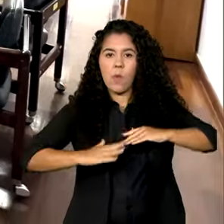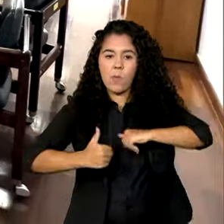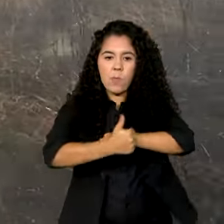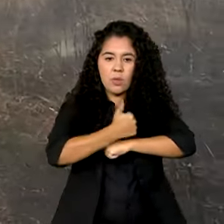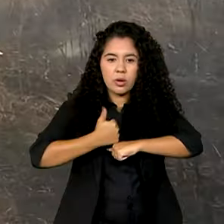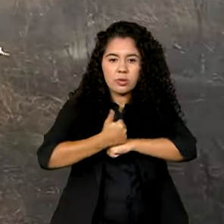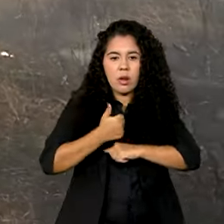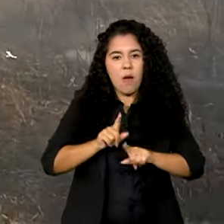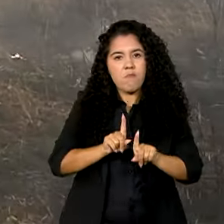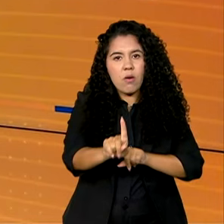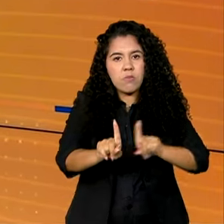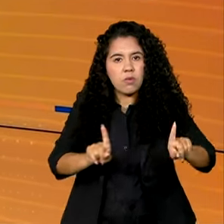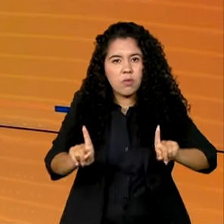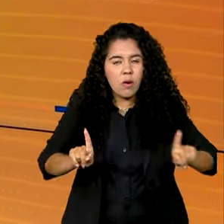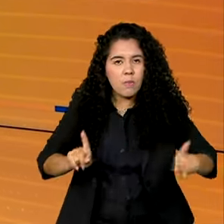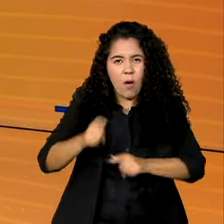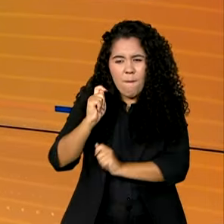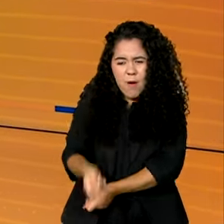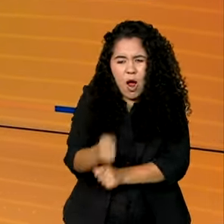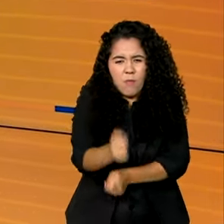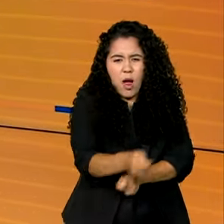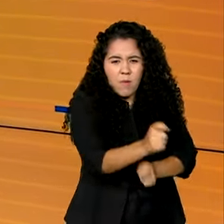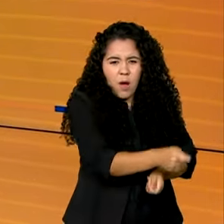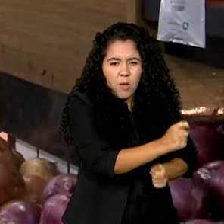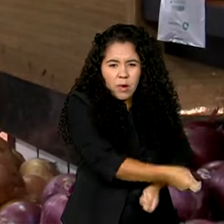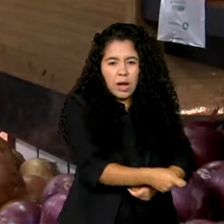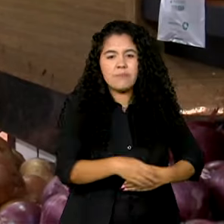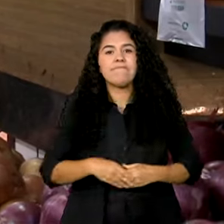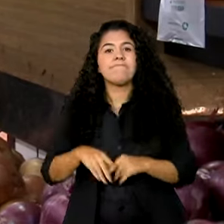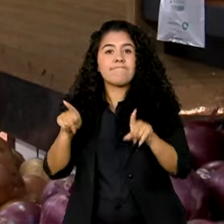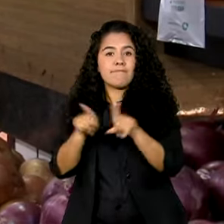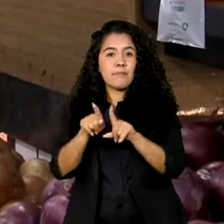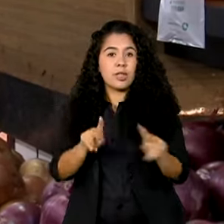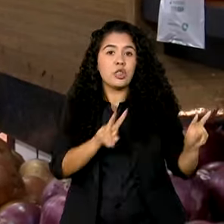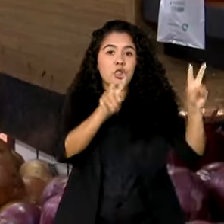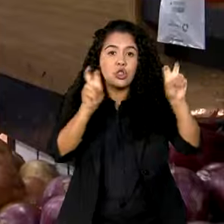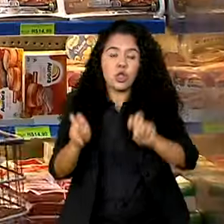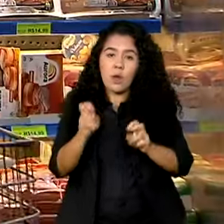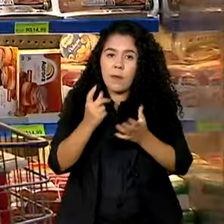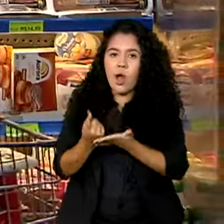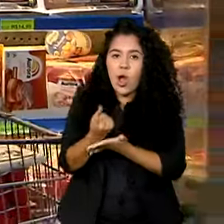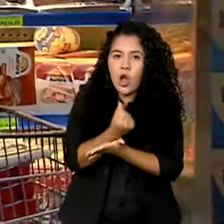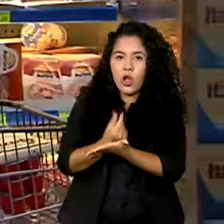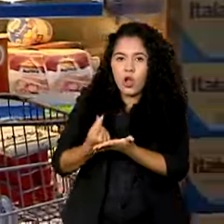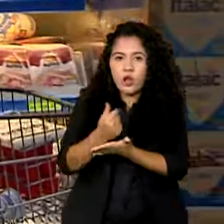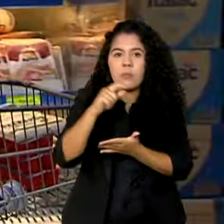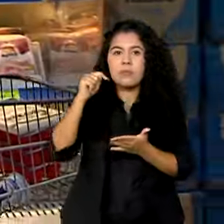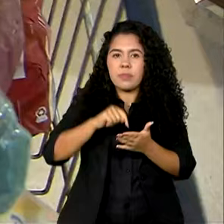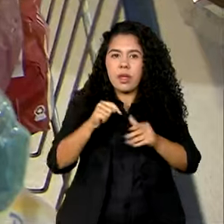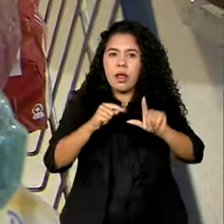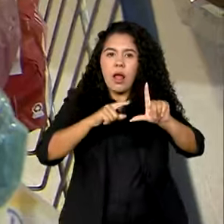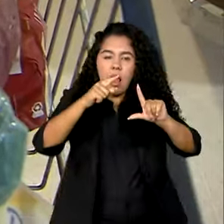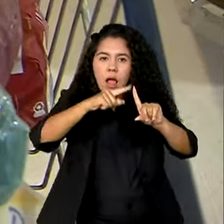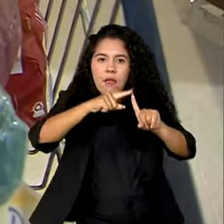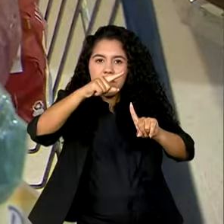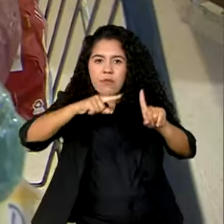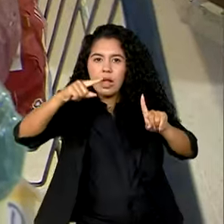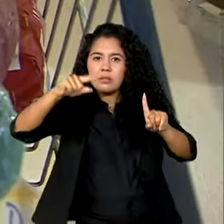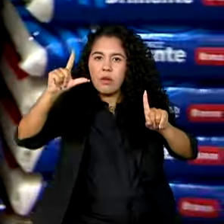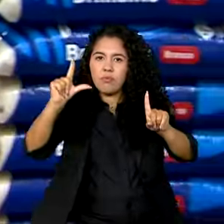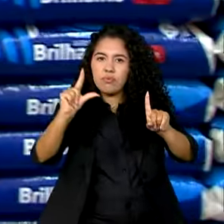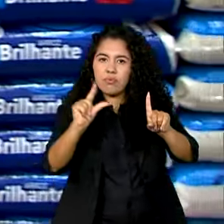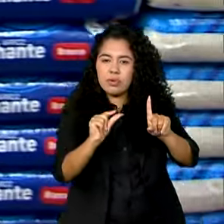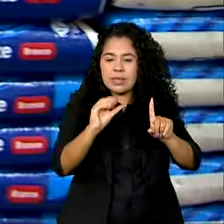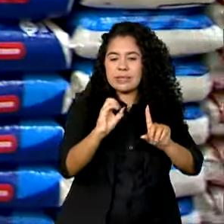campo no combate às queimadas. Economia prévia da inflação em setembro indica desaceleração e fica em 0